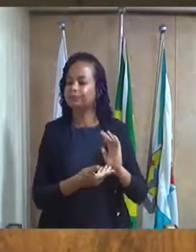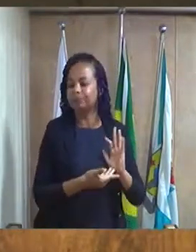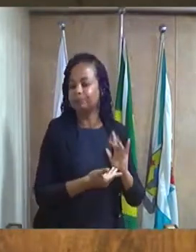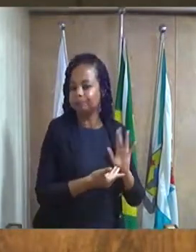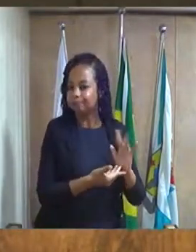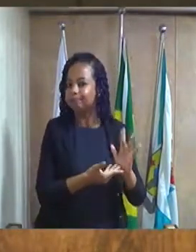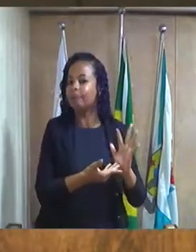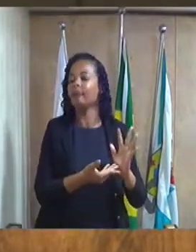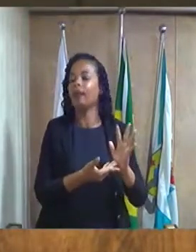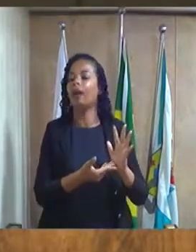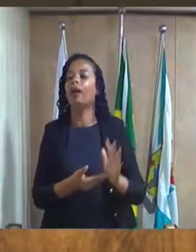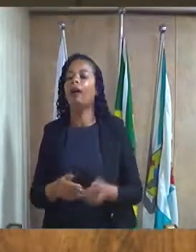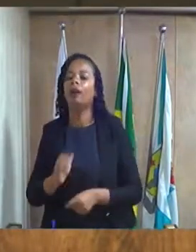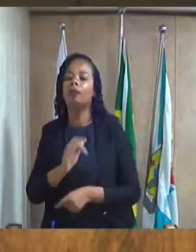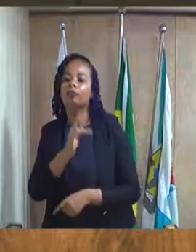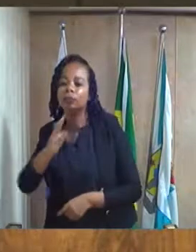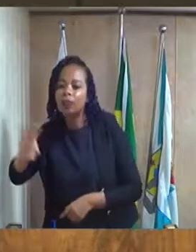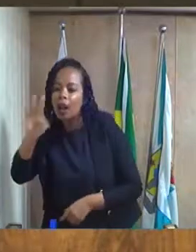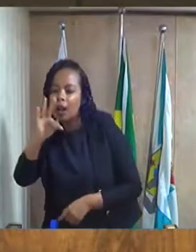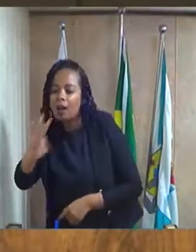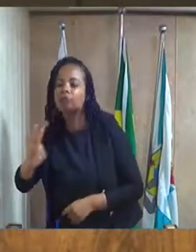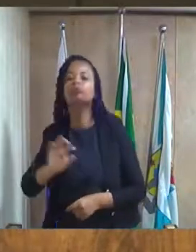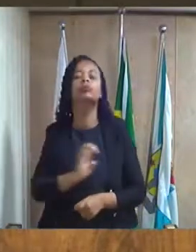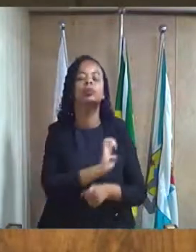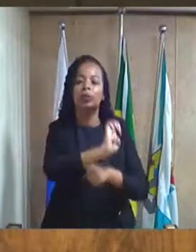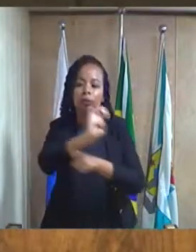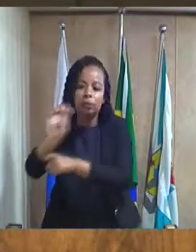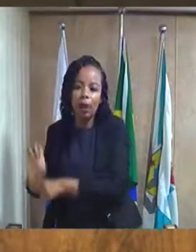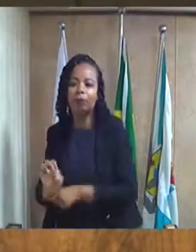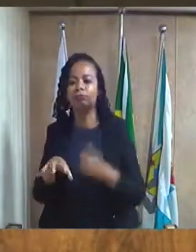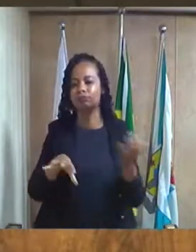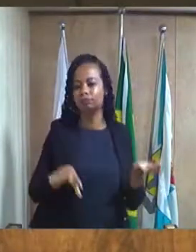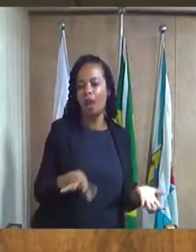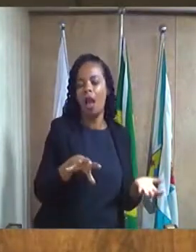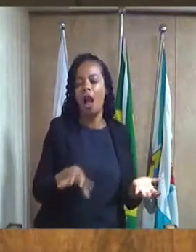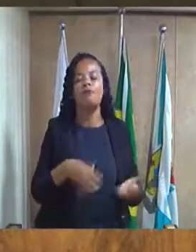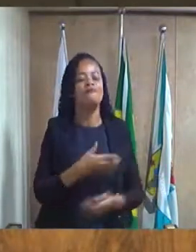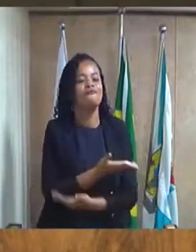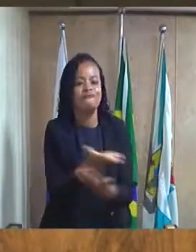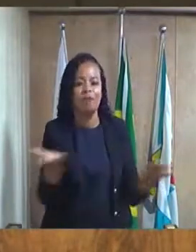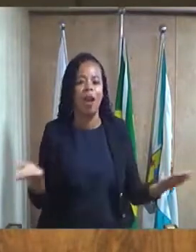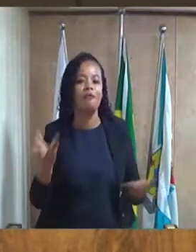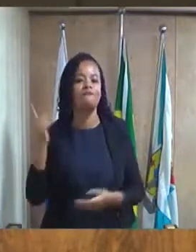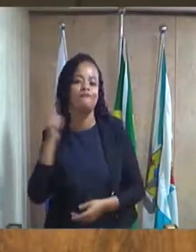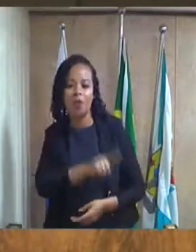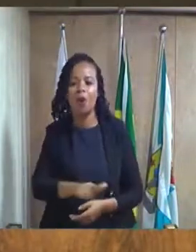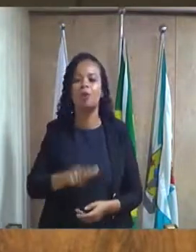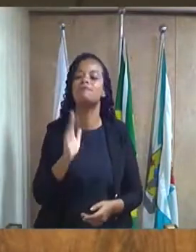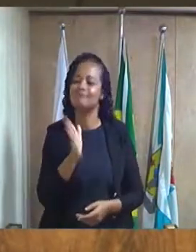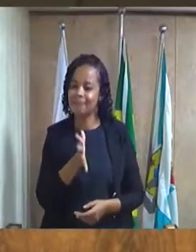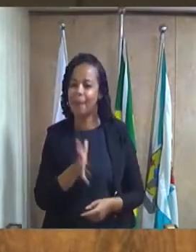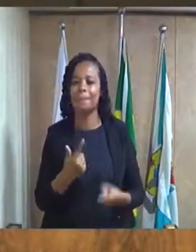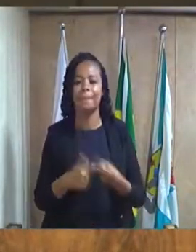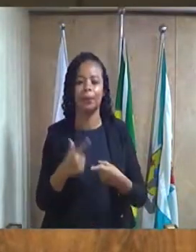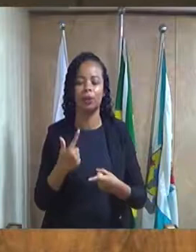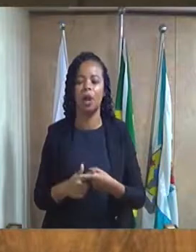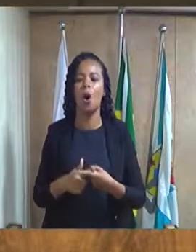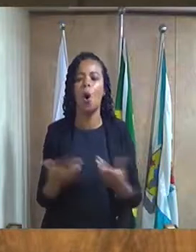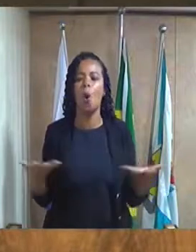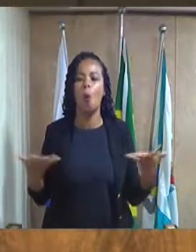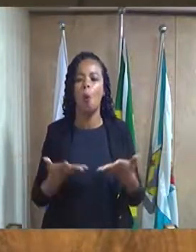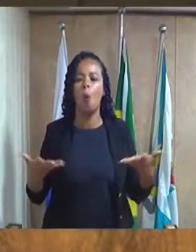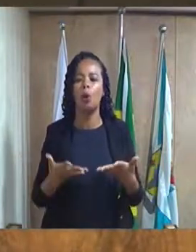estadual e dizer para vocês que vocês já são vitoriosos, porque, hoje, em Duque de